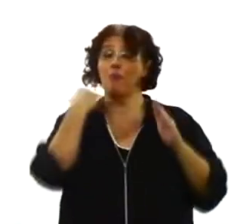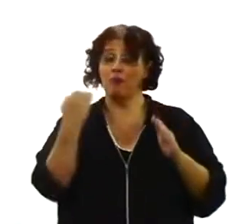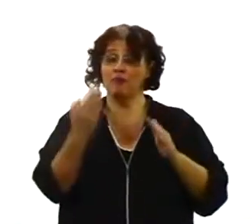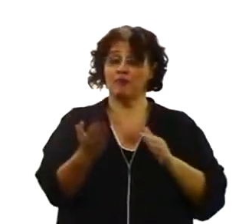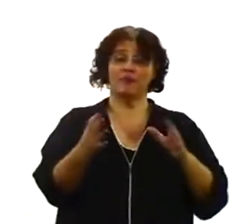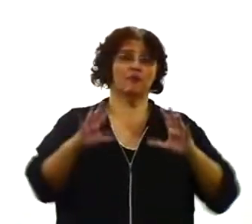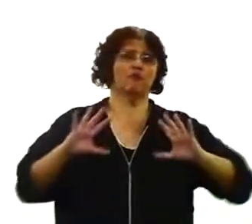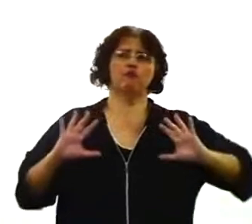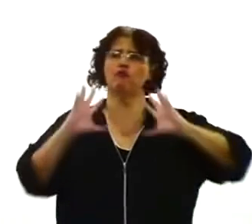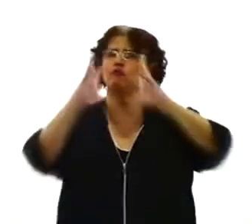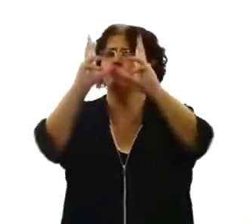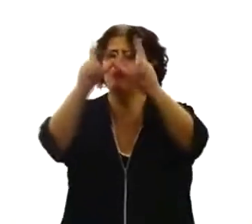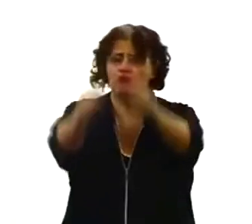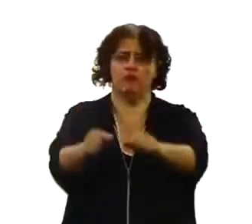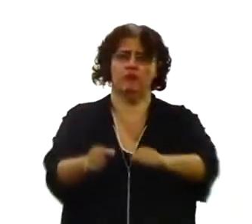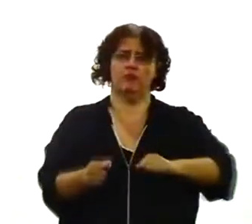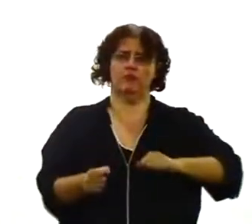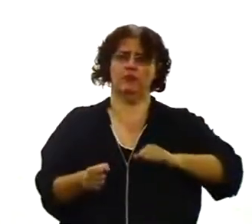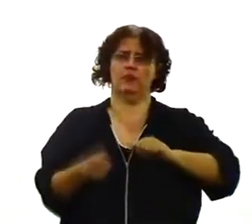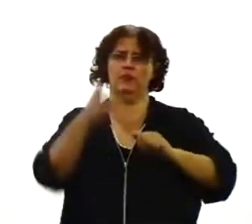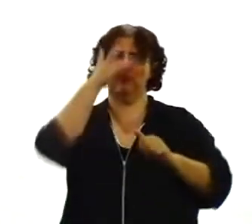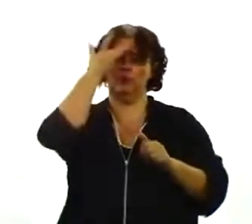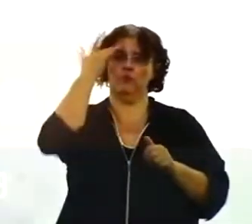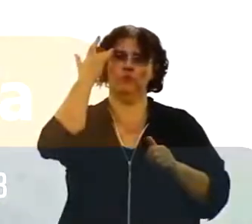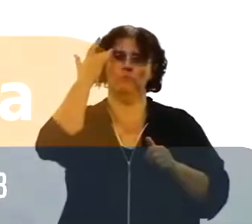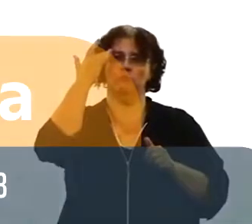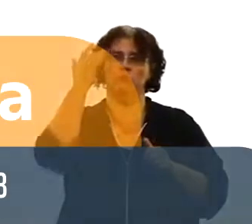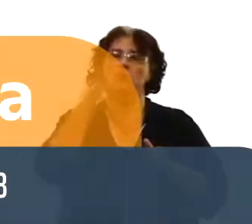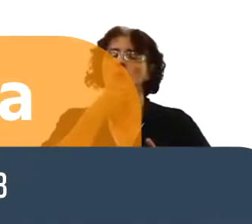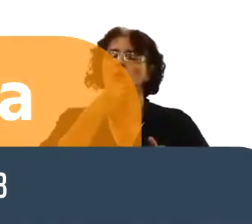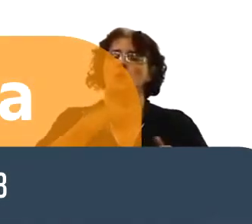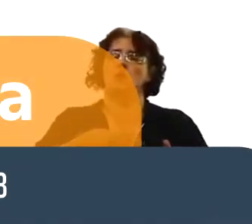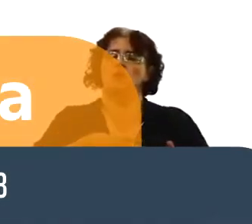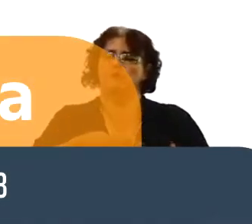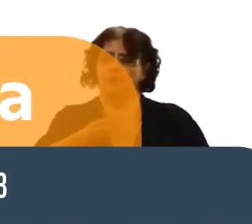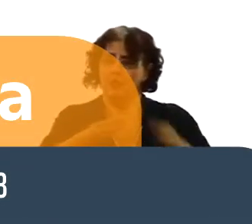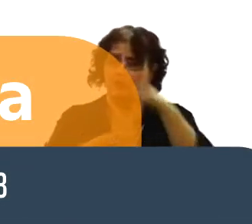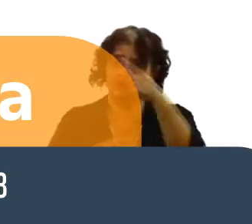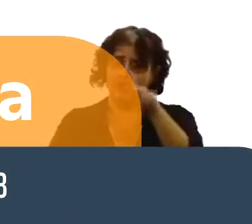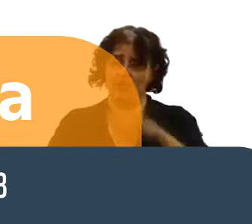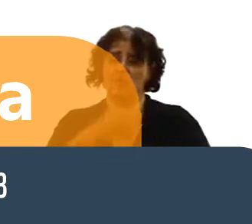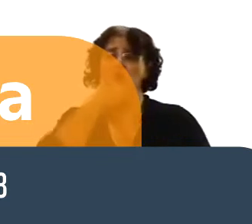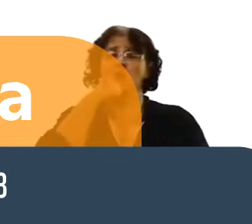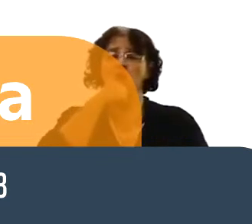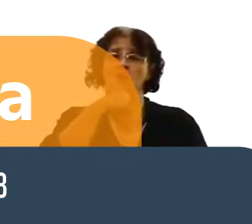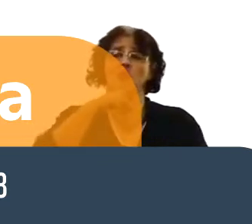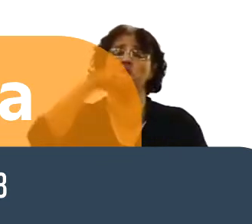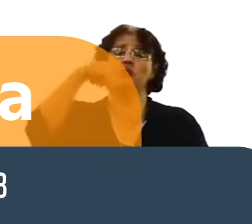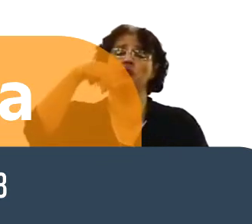consequência é direta. O seu filho já era assim, o seu neto também nasceu sob o